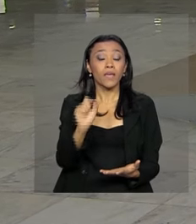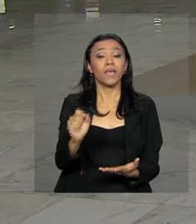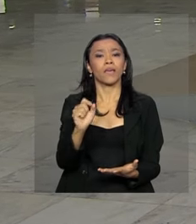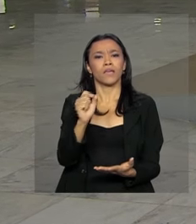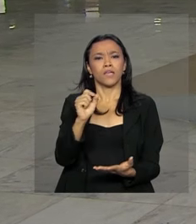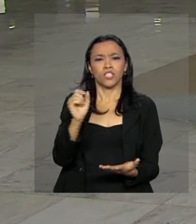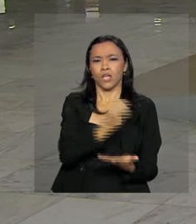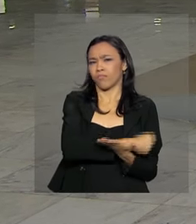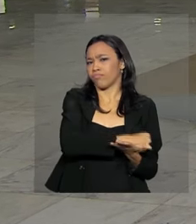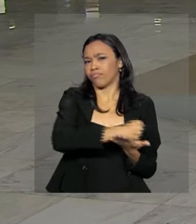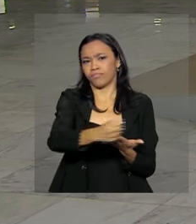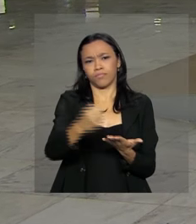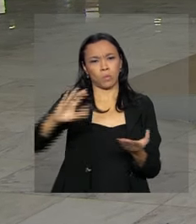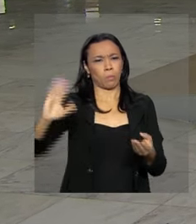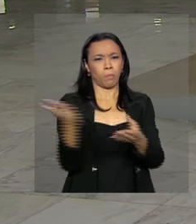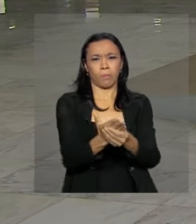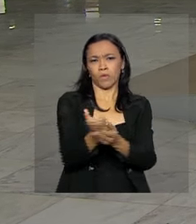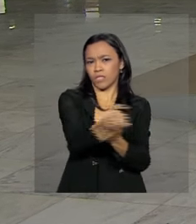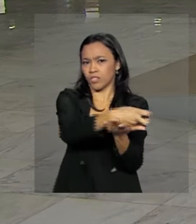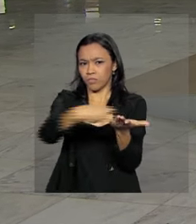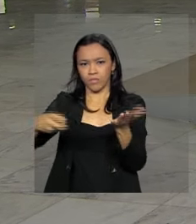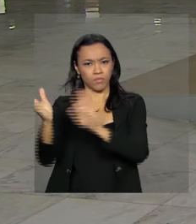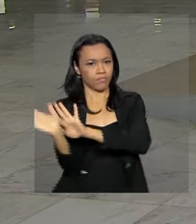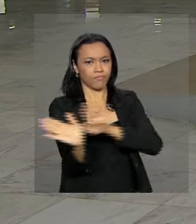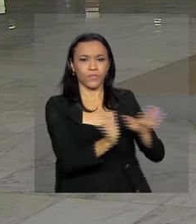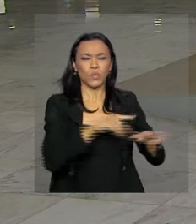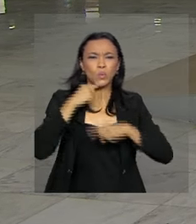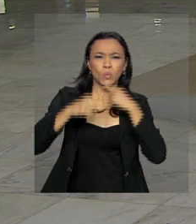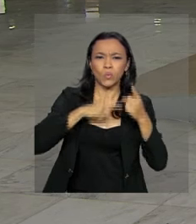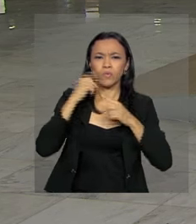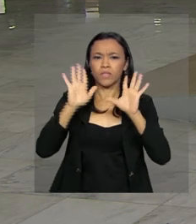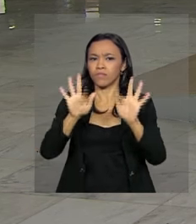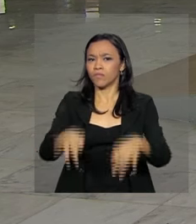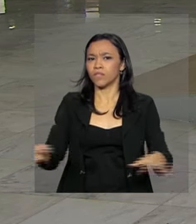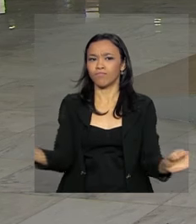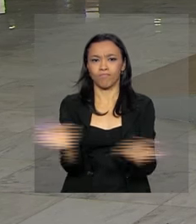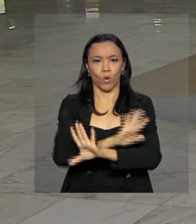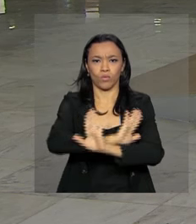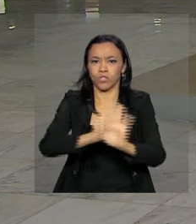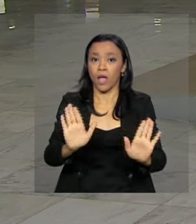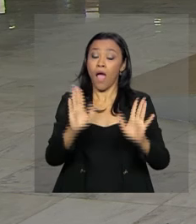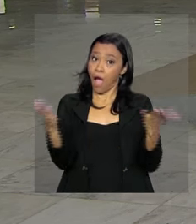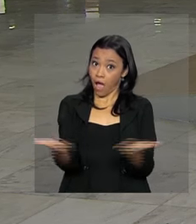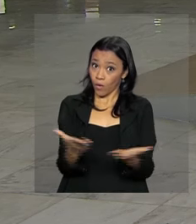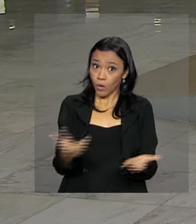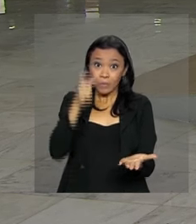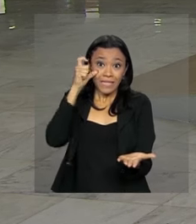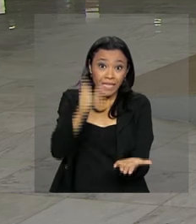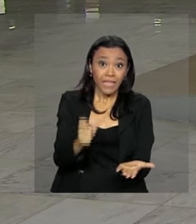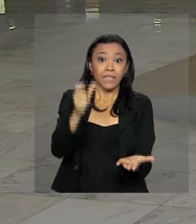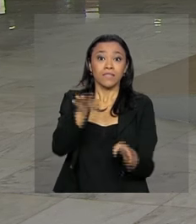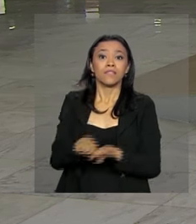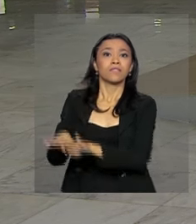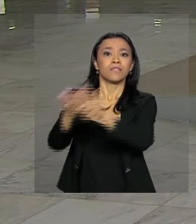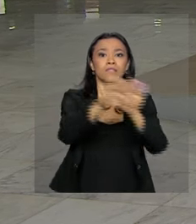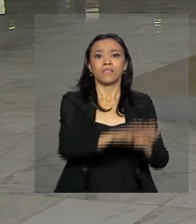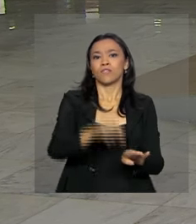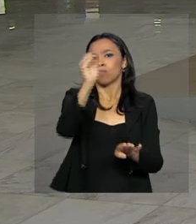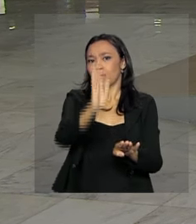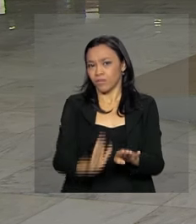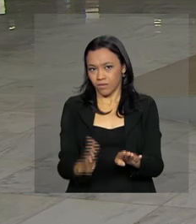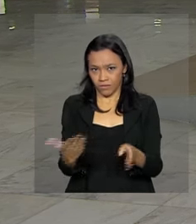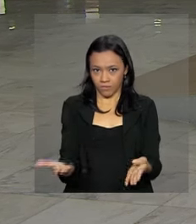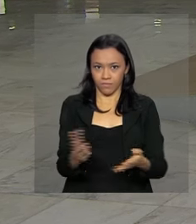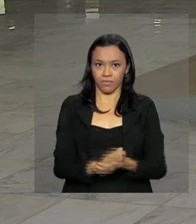o impeachment, acabaram as incertezas, mas que é preciso colocar os interesses nacionais acima dos interesses